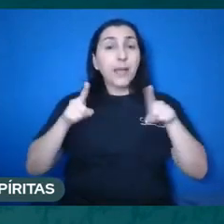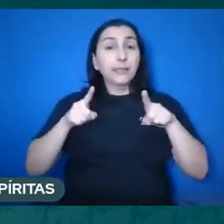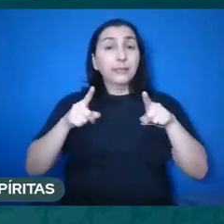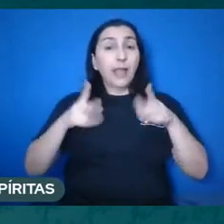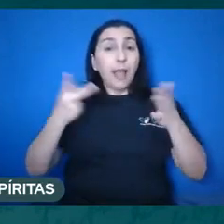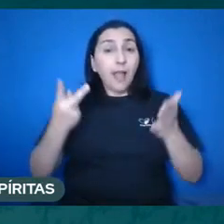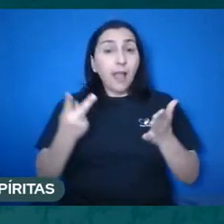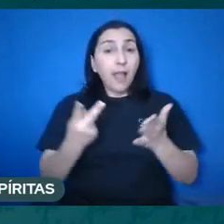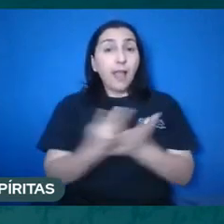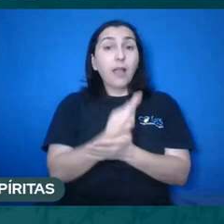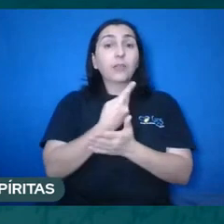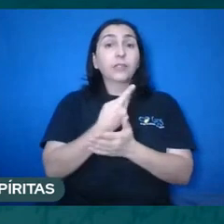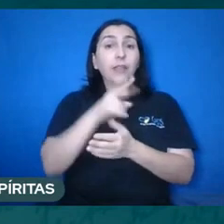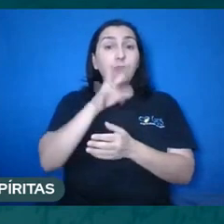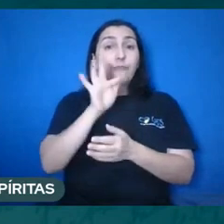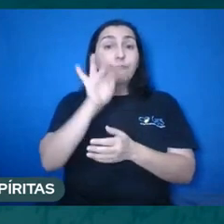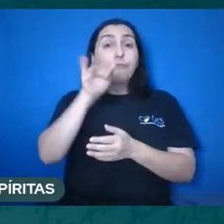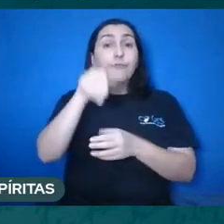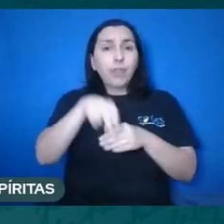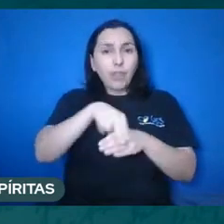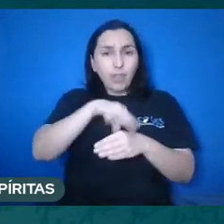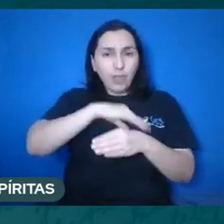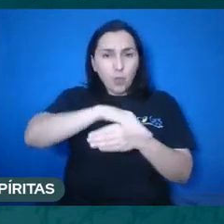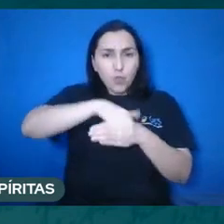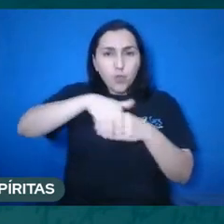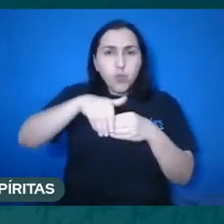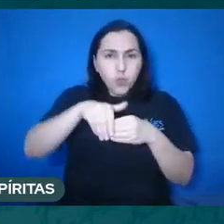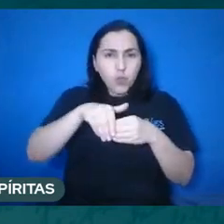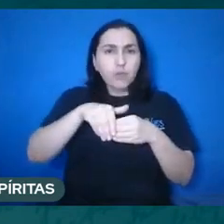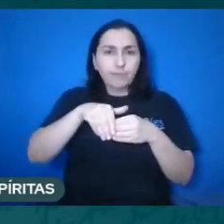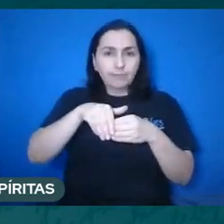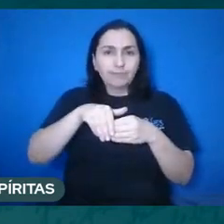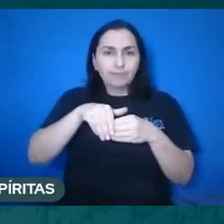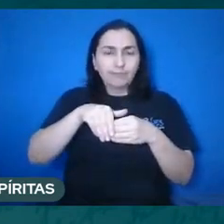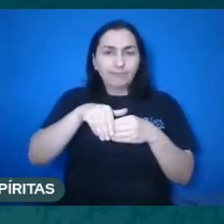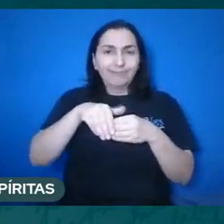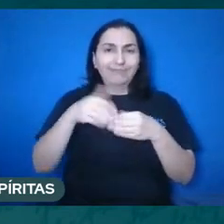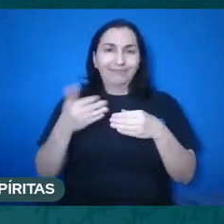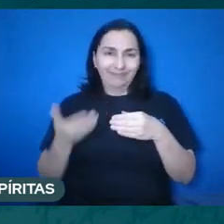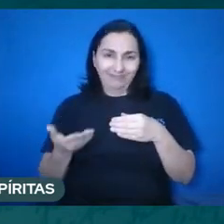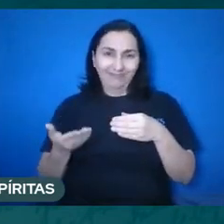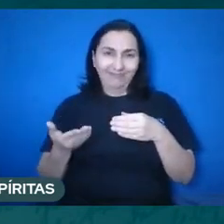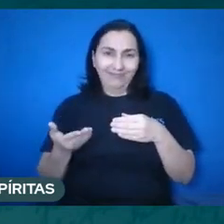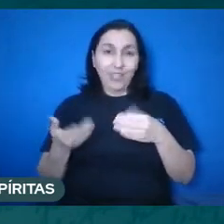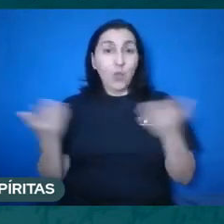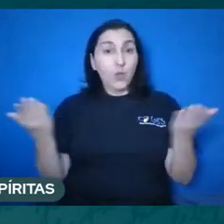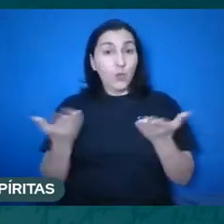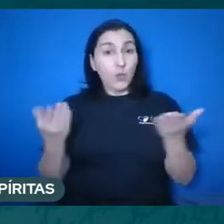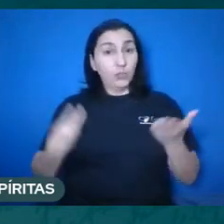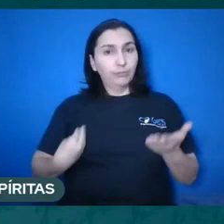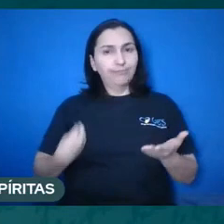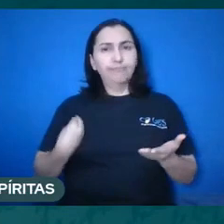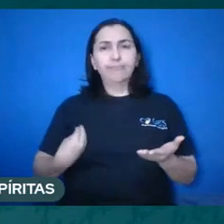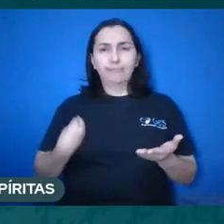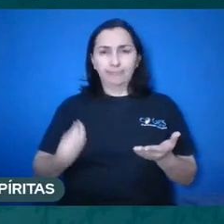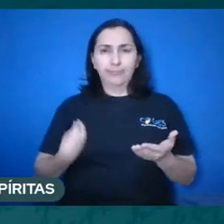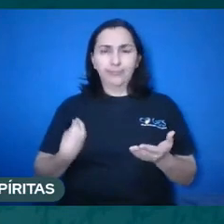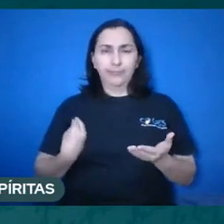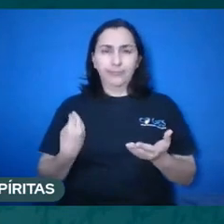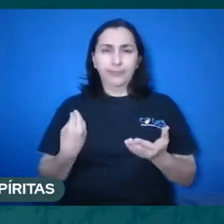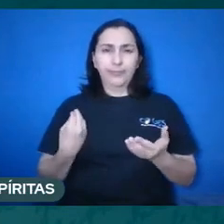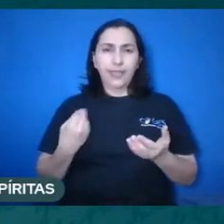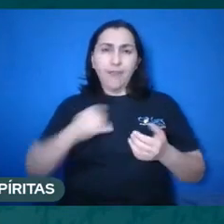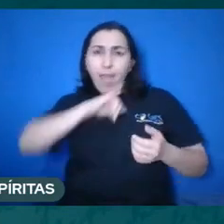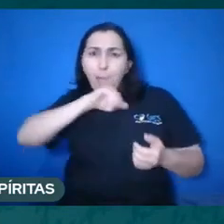Essa vivência não é pura e simplesmente porque sim, né? Estou aqui e vou aproveitar